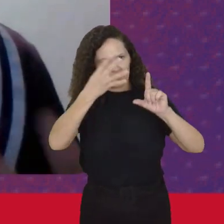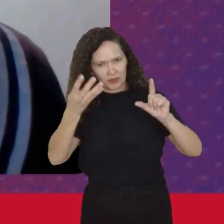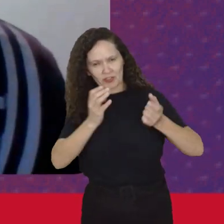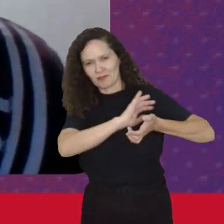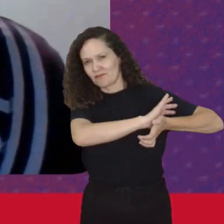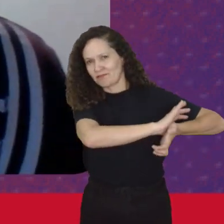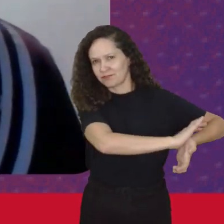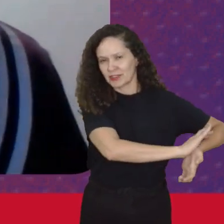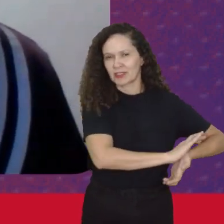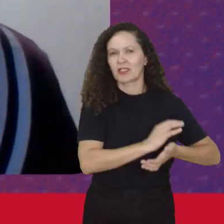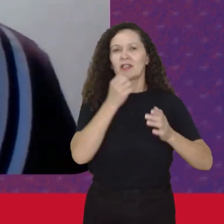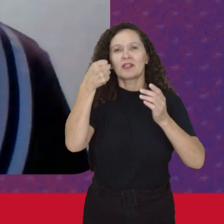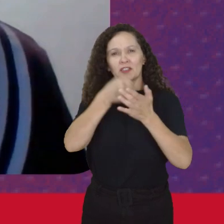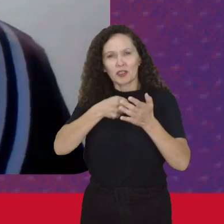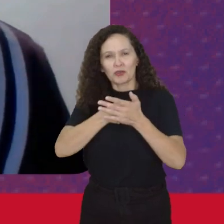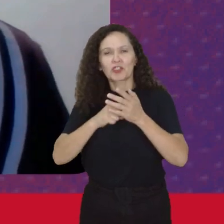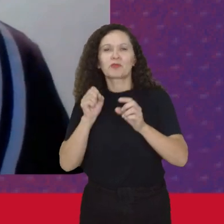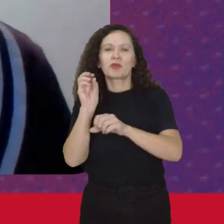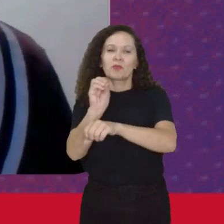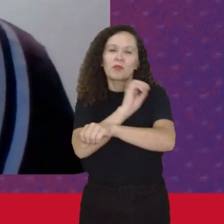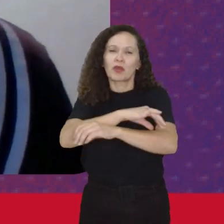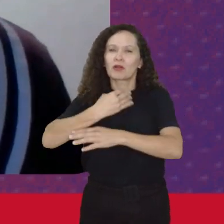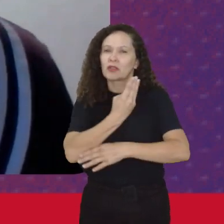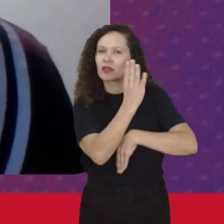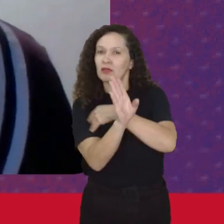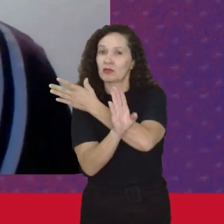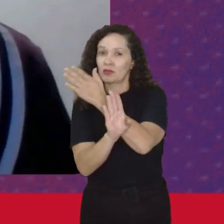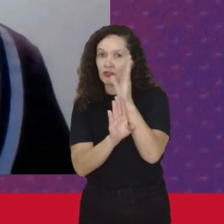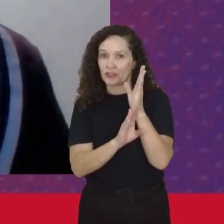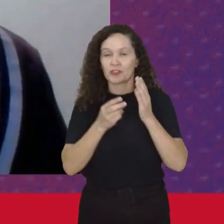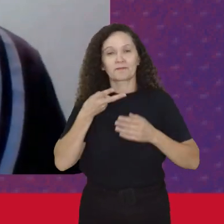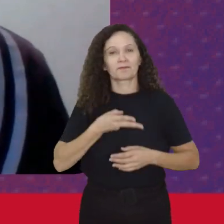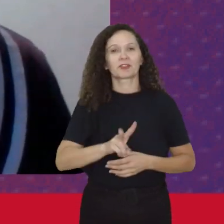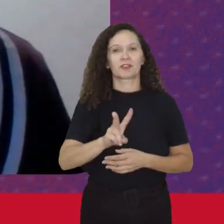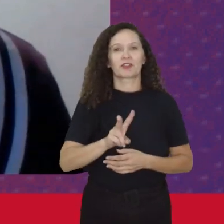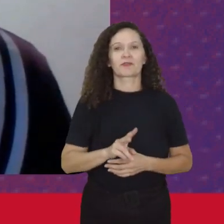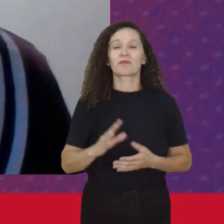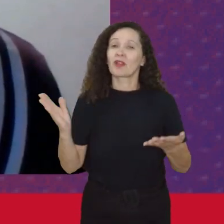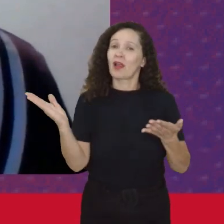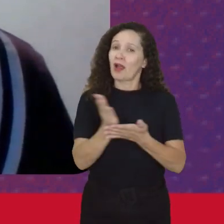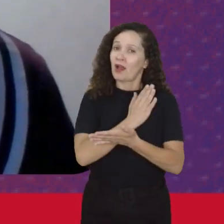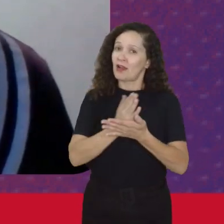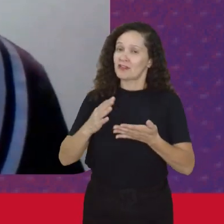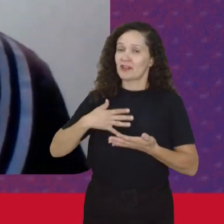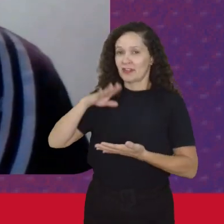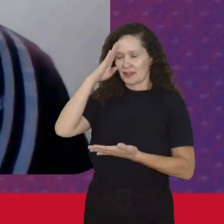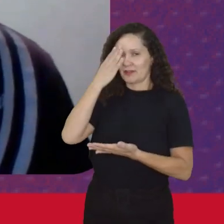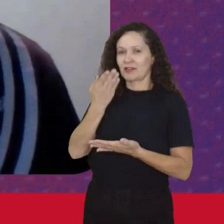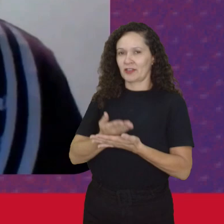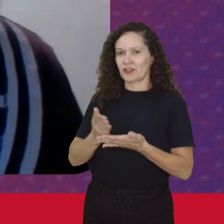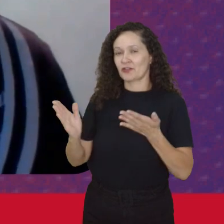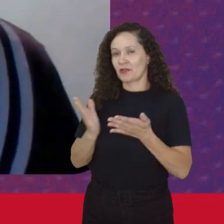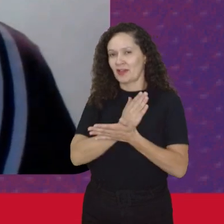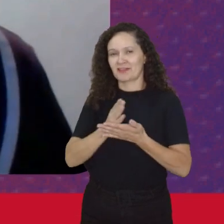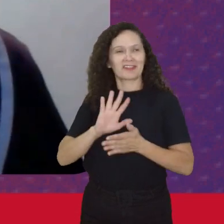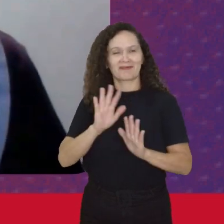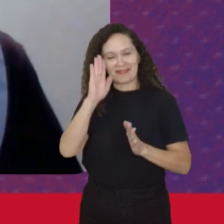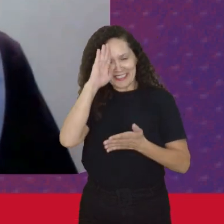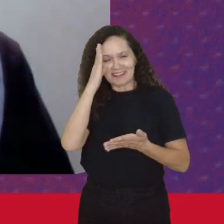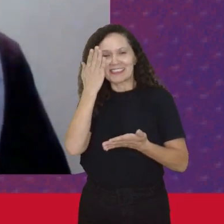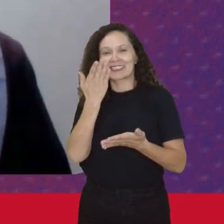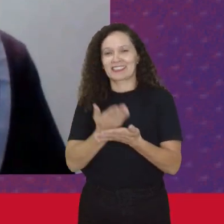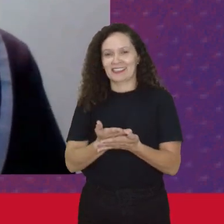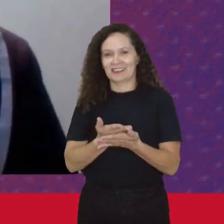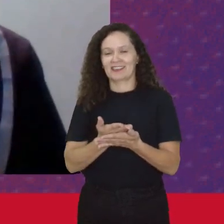Antilgbtfóbica Para a dimensão Ecológica E assim por diante Às vezes Eu acho Às vezes eu acho Não tenho certeza